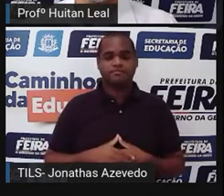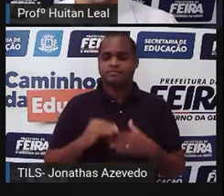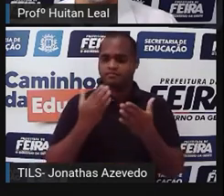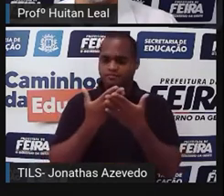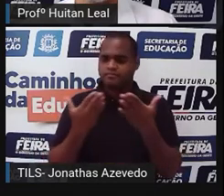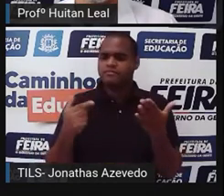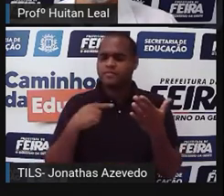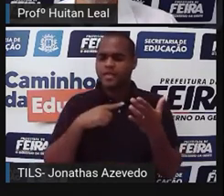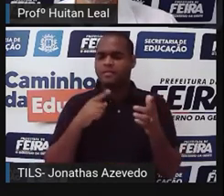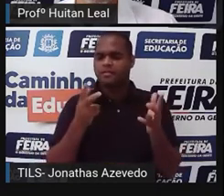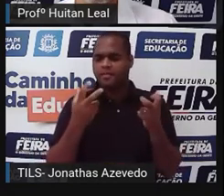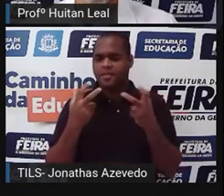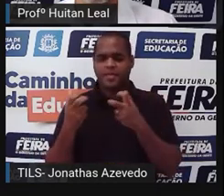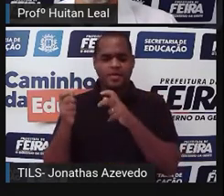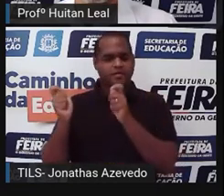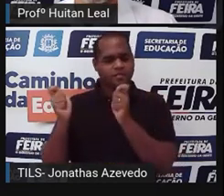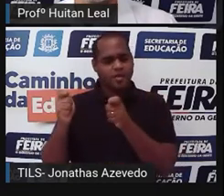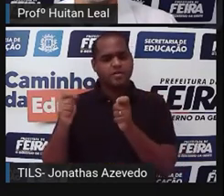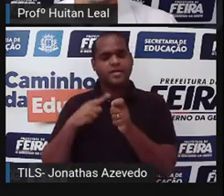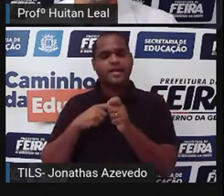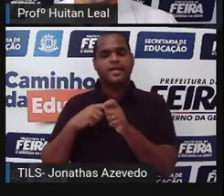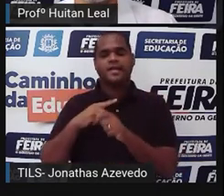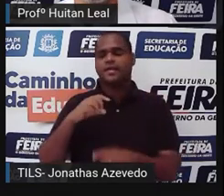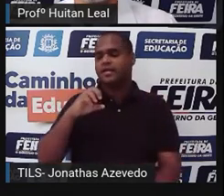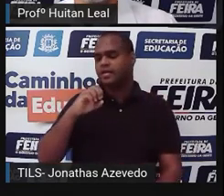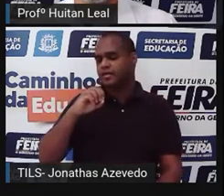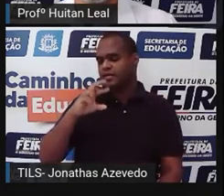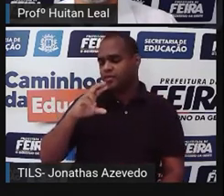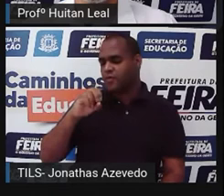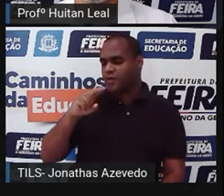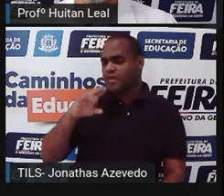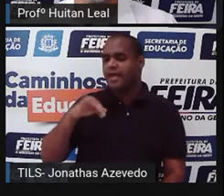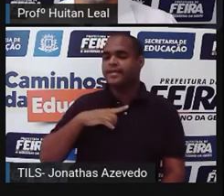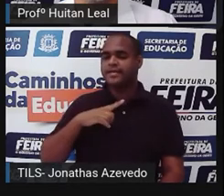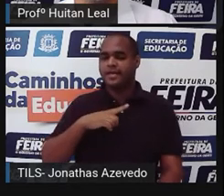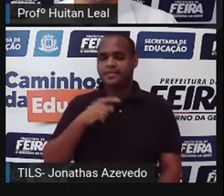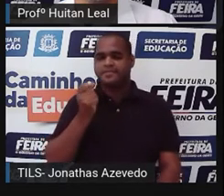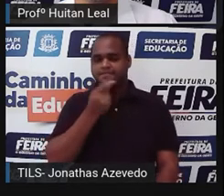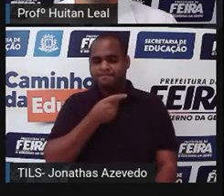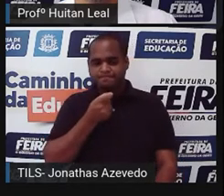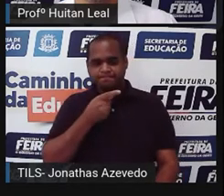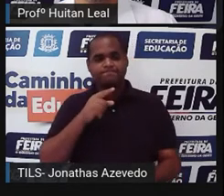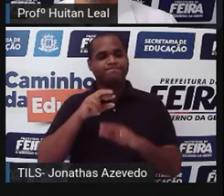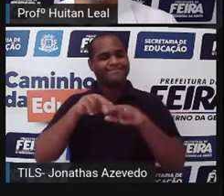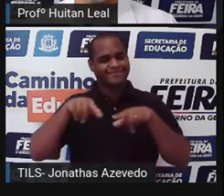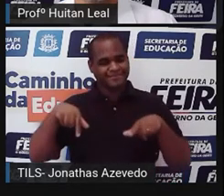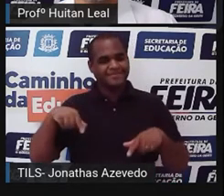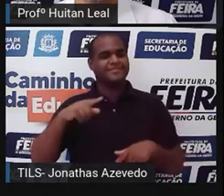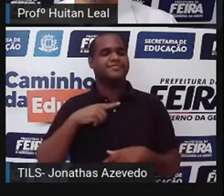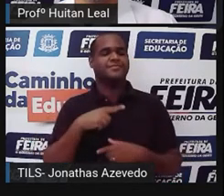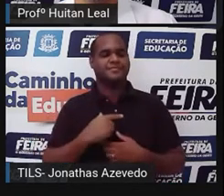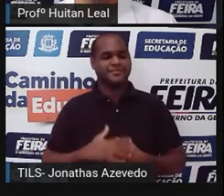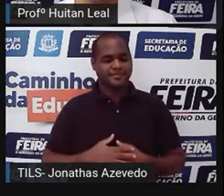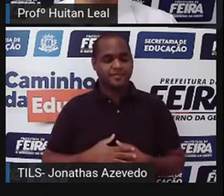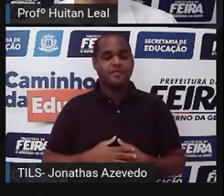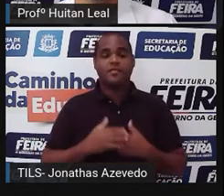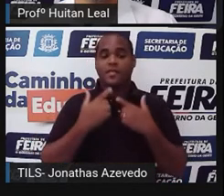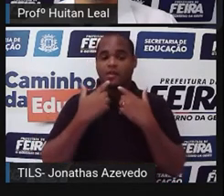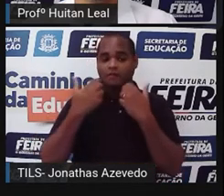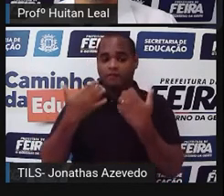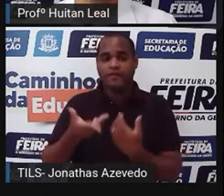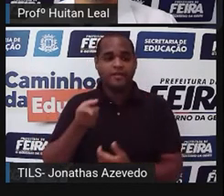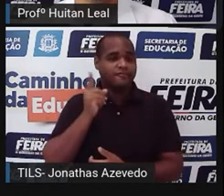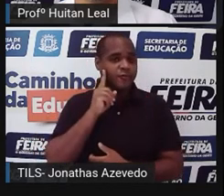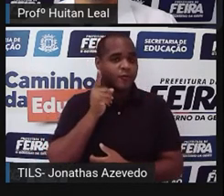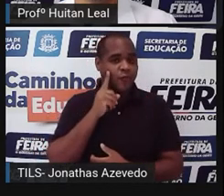perceber, essa é uma crônica narrativa, ela traz ironias, ela fala de coisas do dia